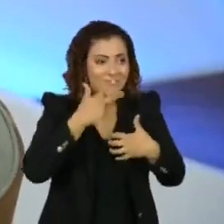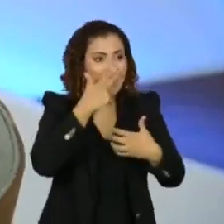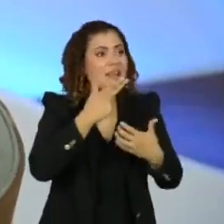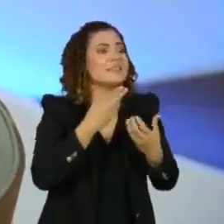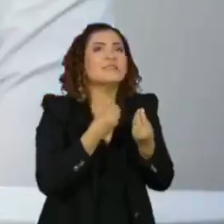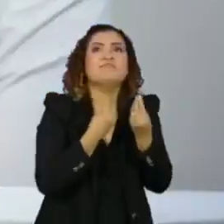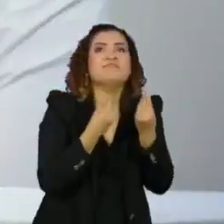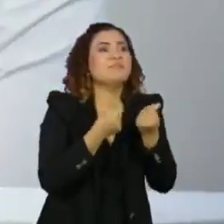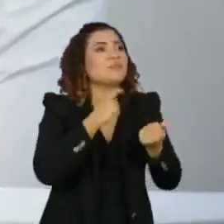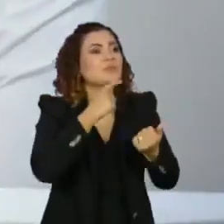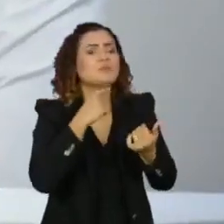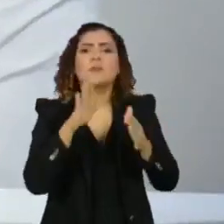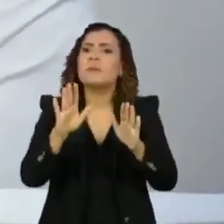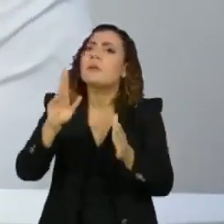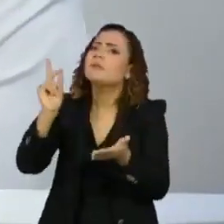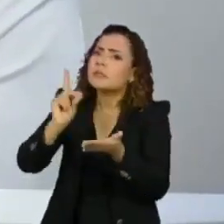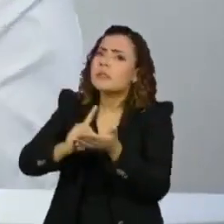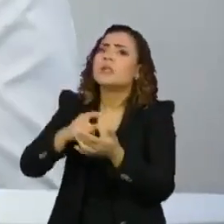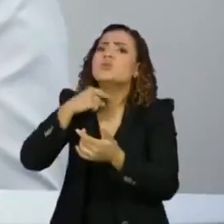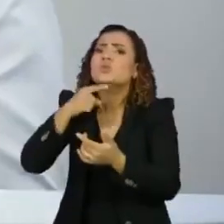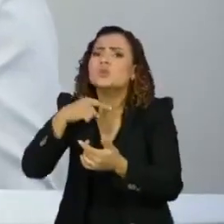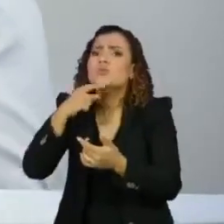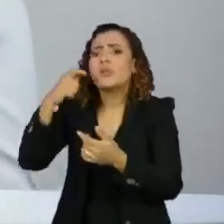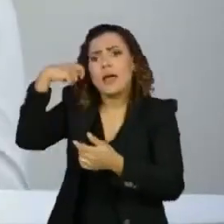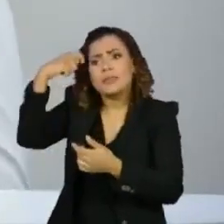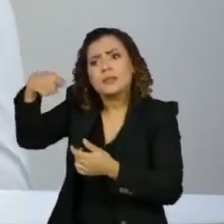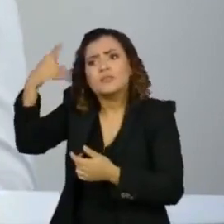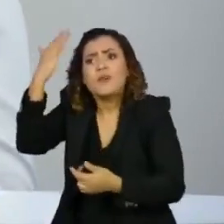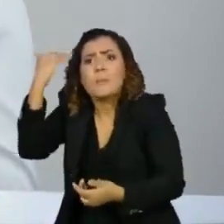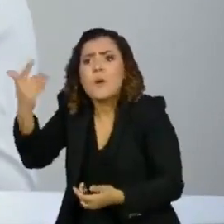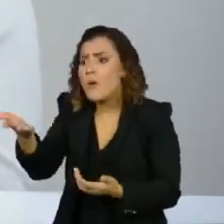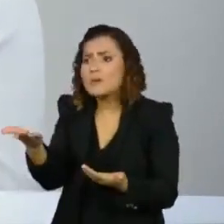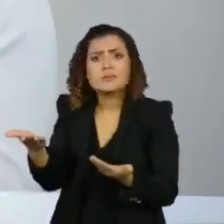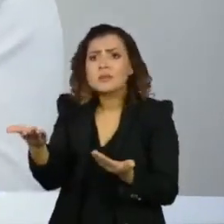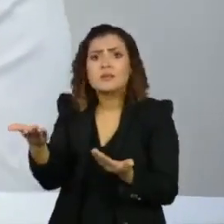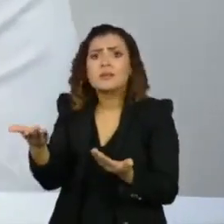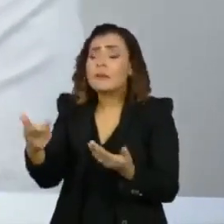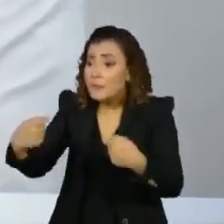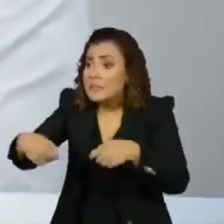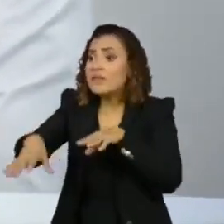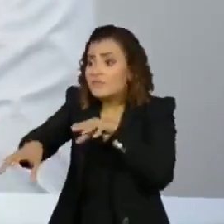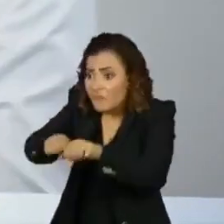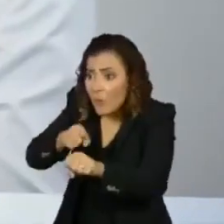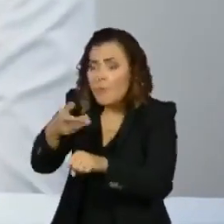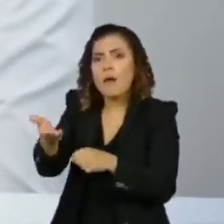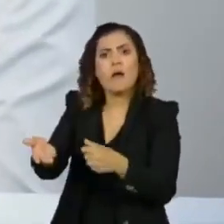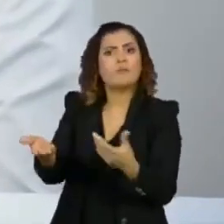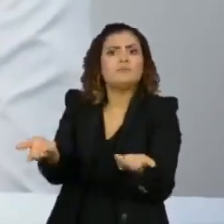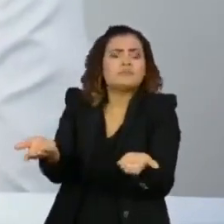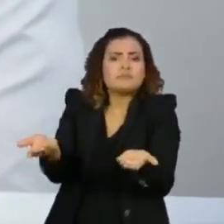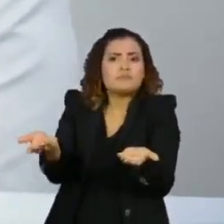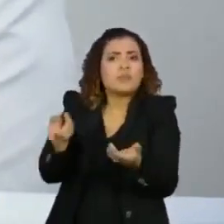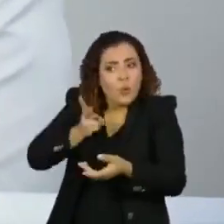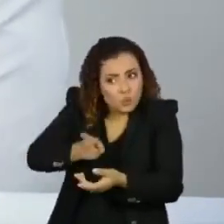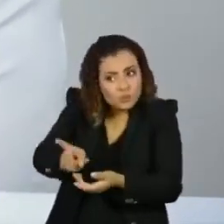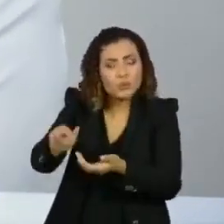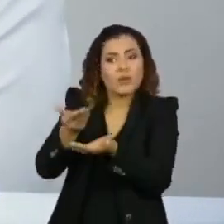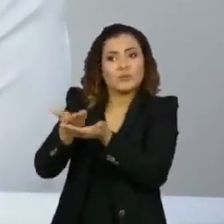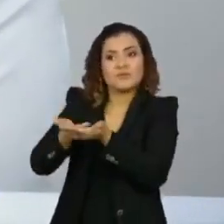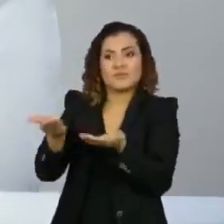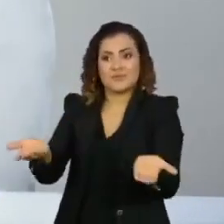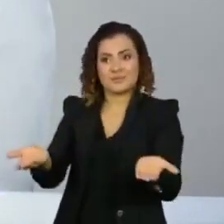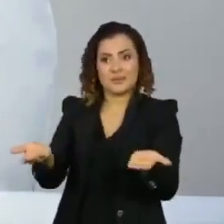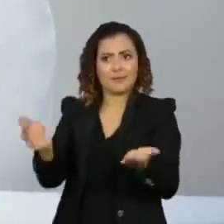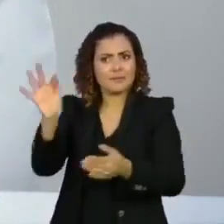É, não, porque fica essa dúvida, assim, pô, já era uma atriz super consagrada, e aí fez questão de levar a cabo ali uma